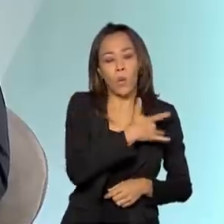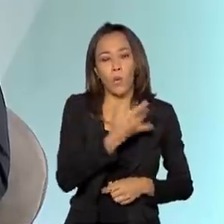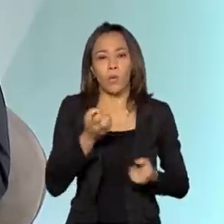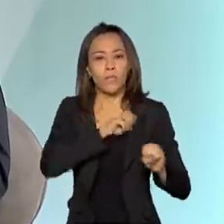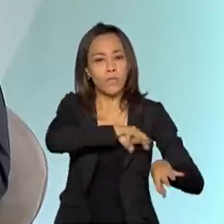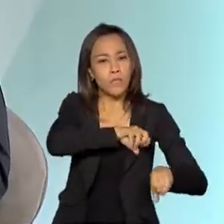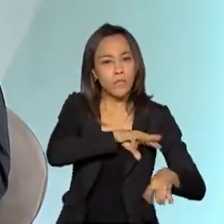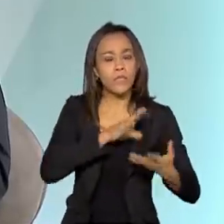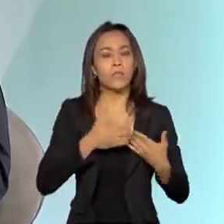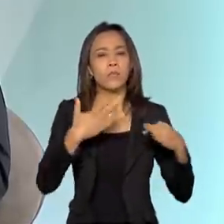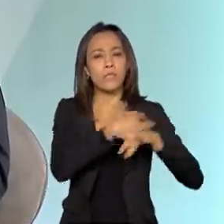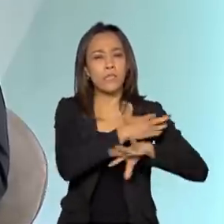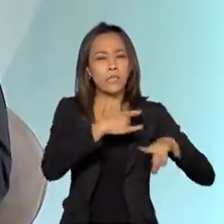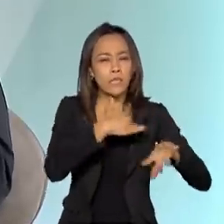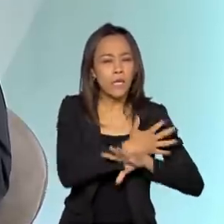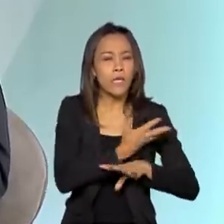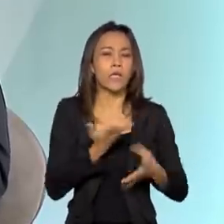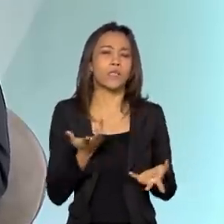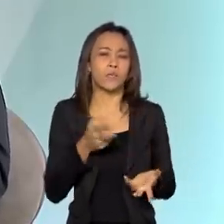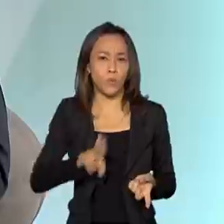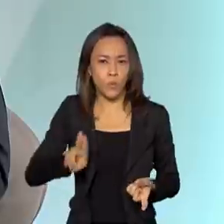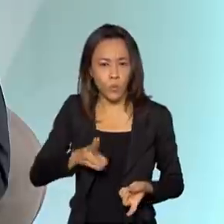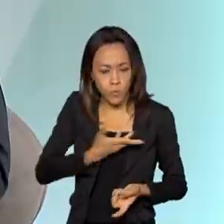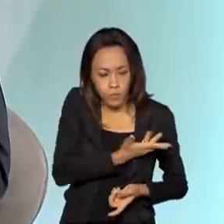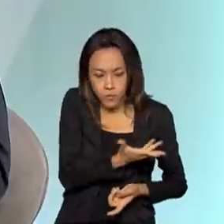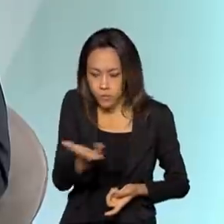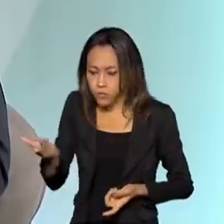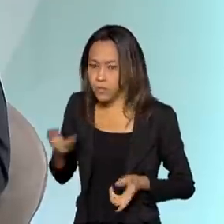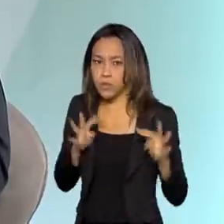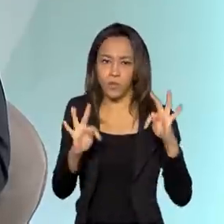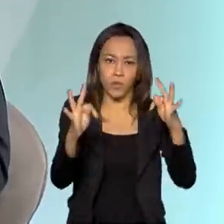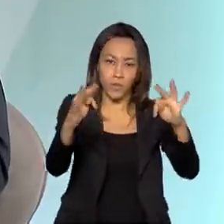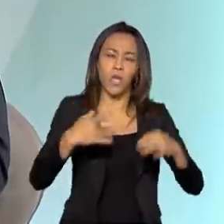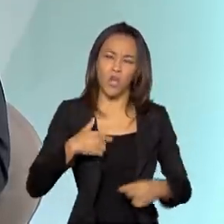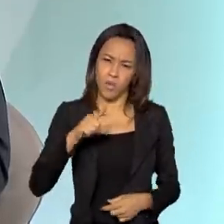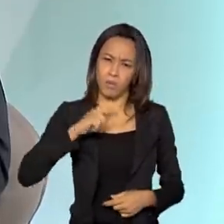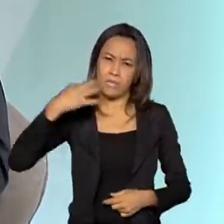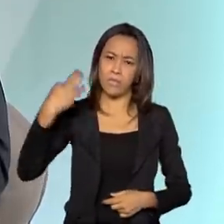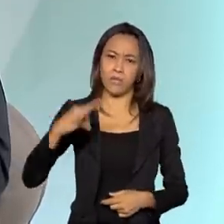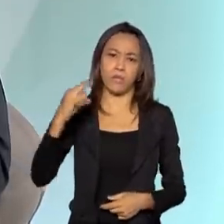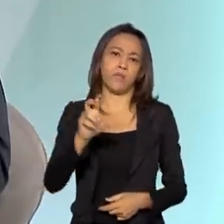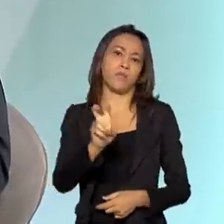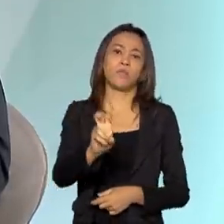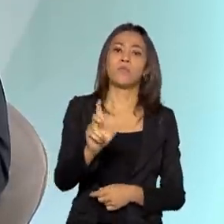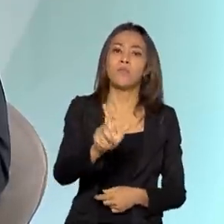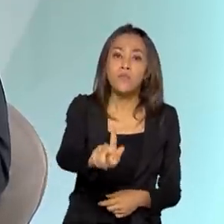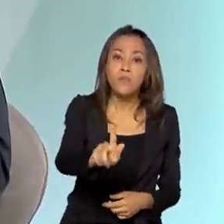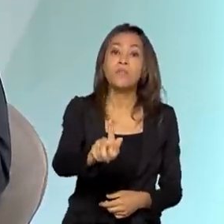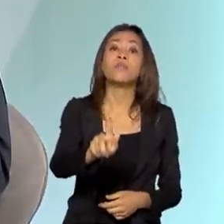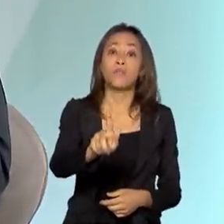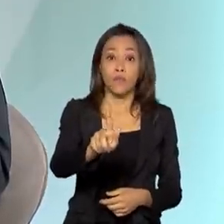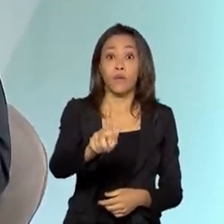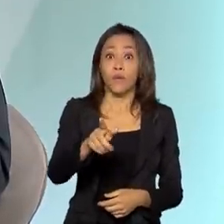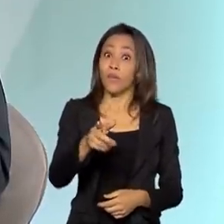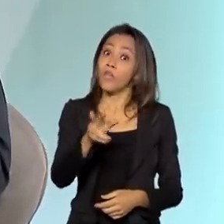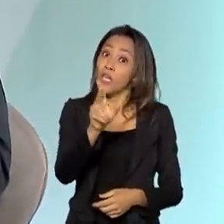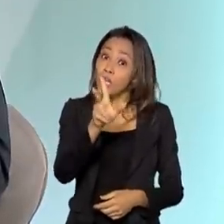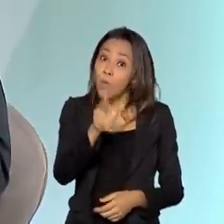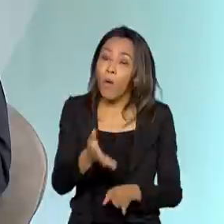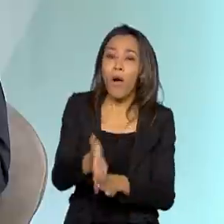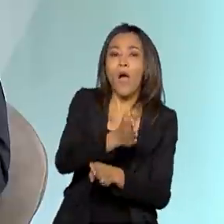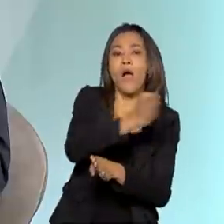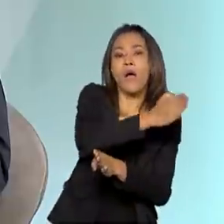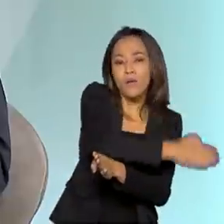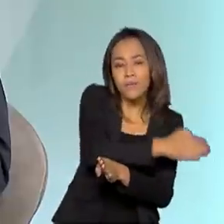termos de cidades mais inteligentes. Então, eu tenho certeza que o 5G, tal qual foi outras tecnologias,